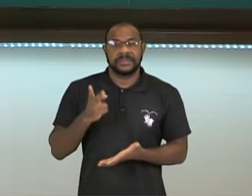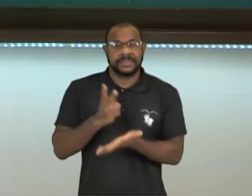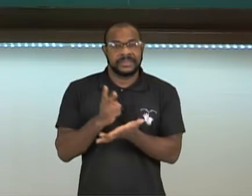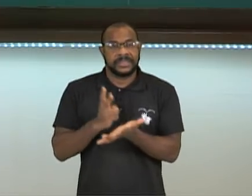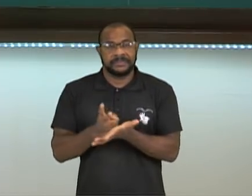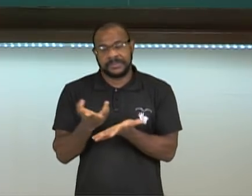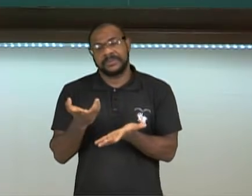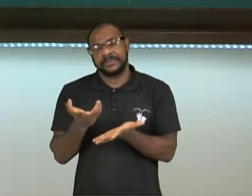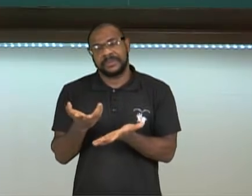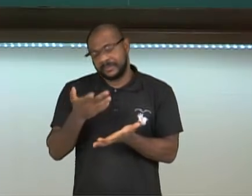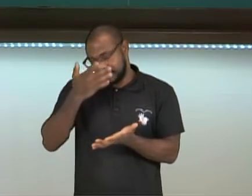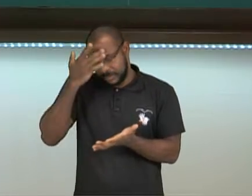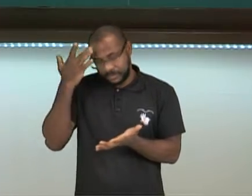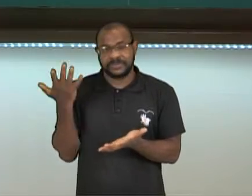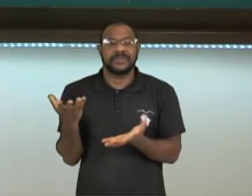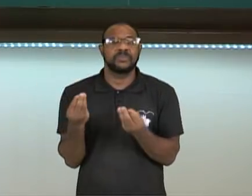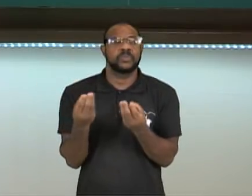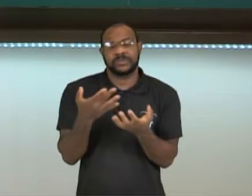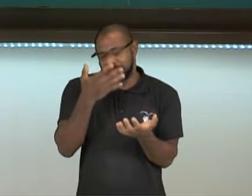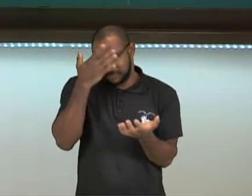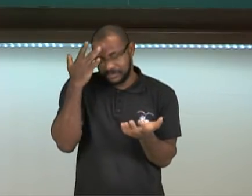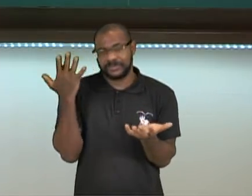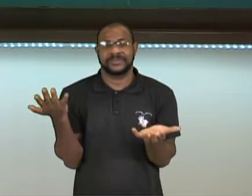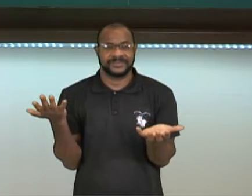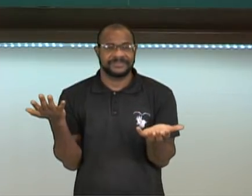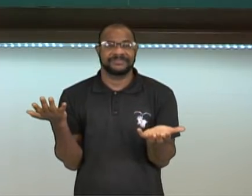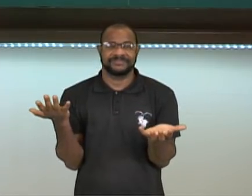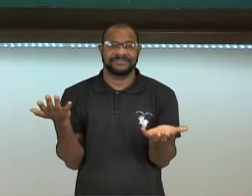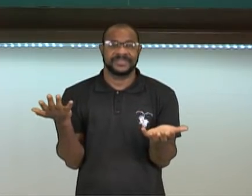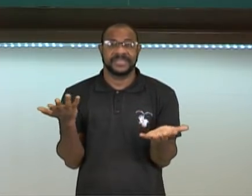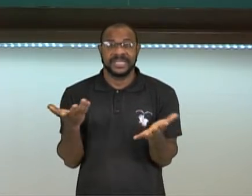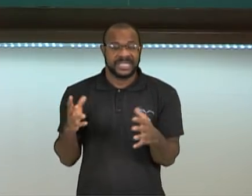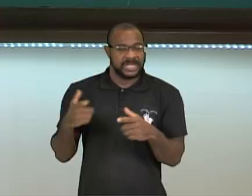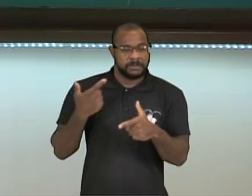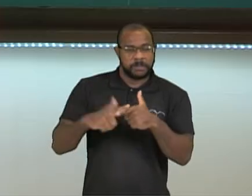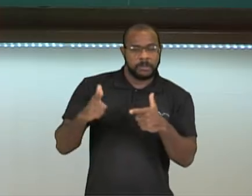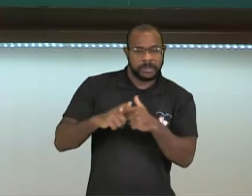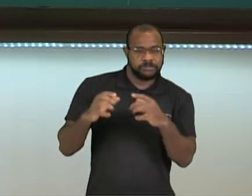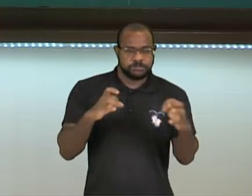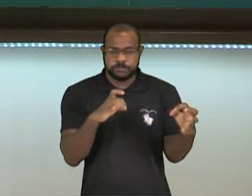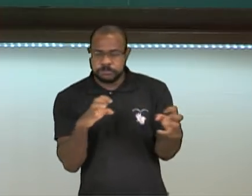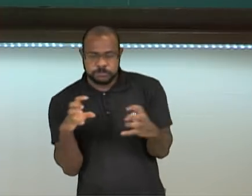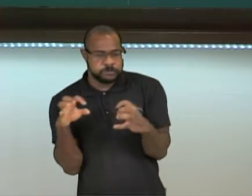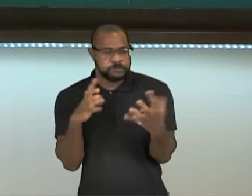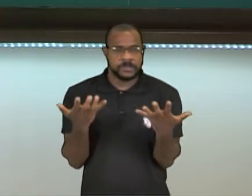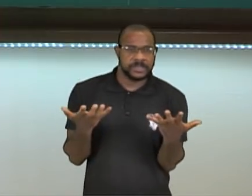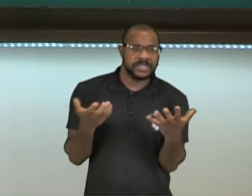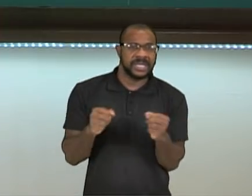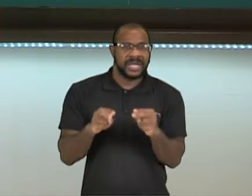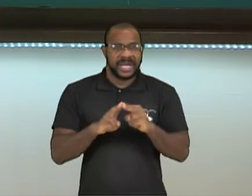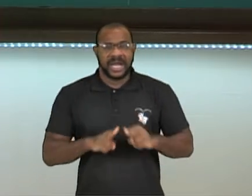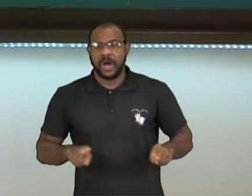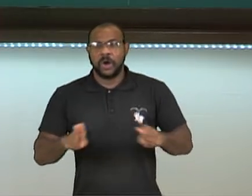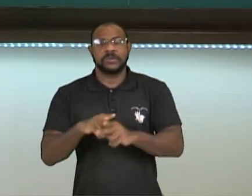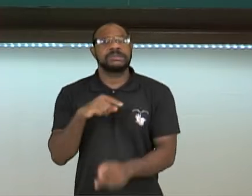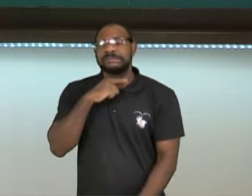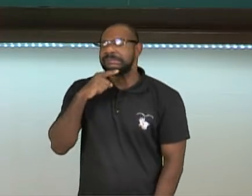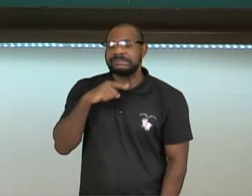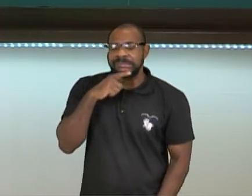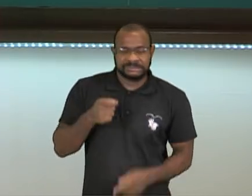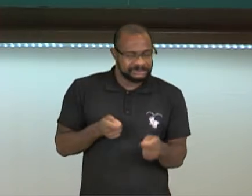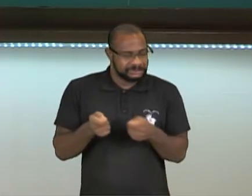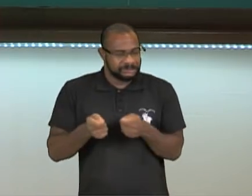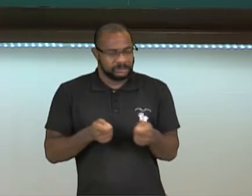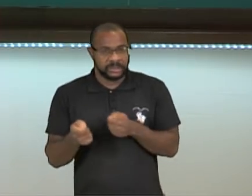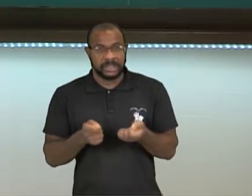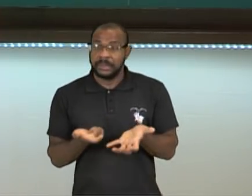as pessoas é muita gente. Então, desse conflito, vão haver aí partes que a ONU não vai conseguir controlar, mas